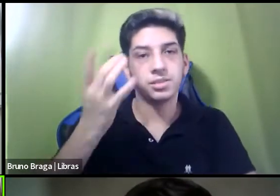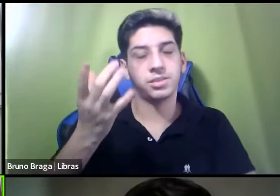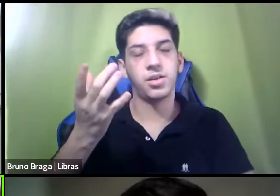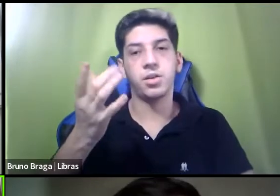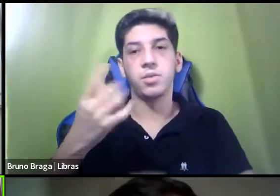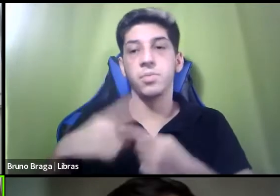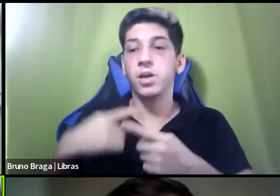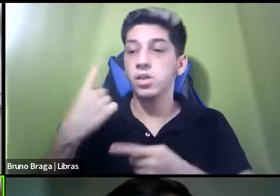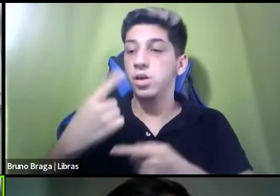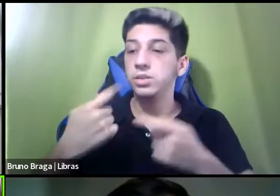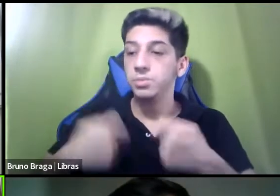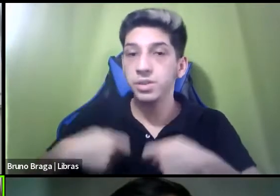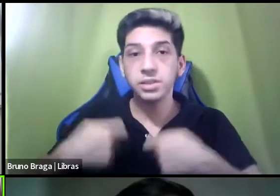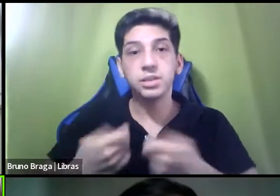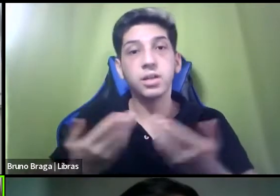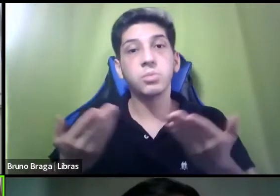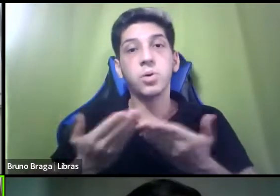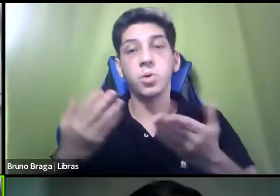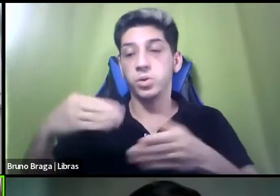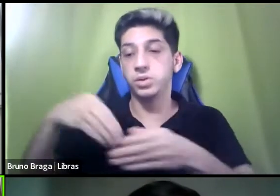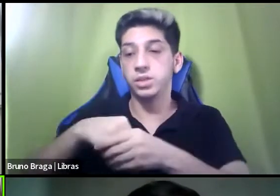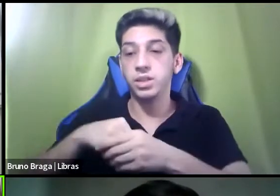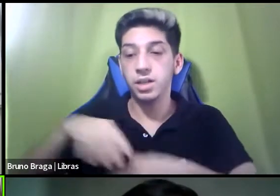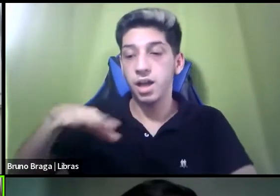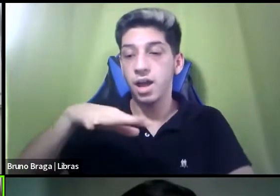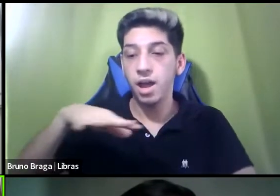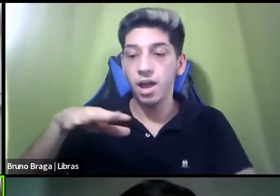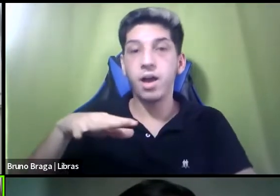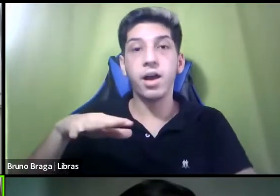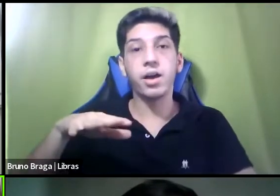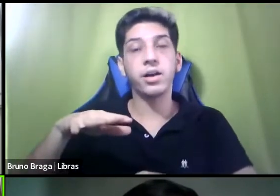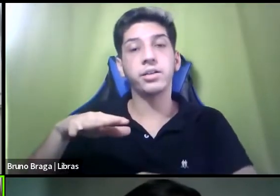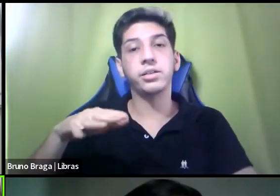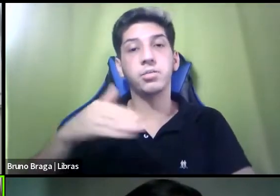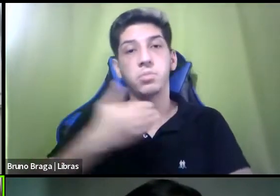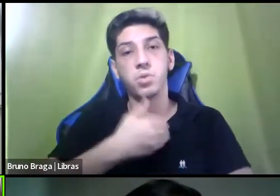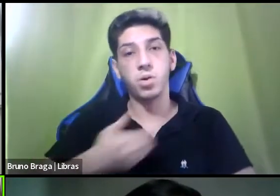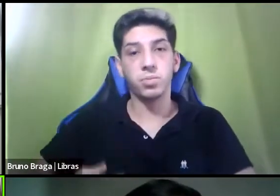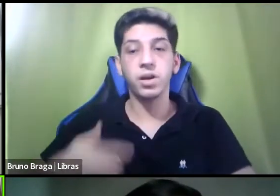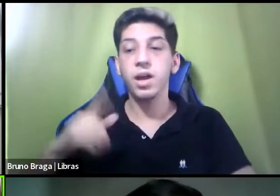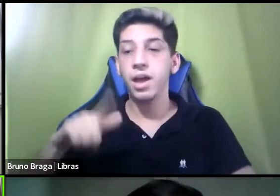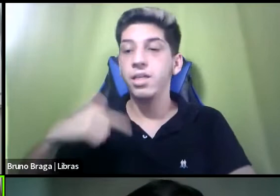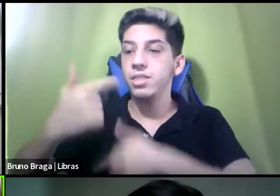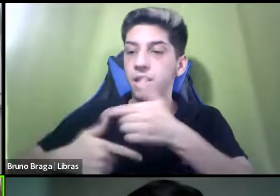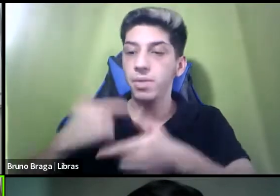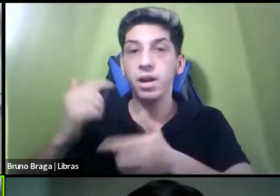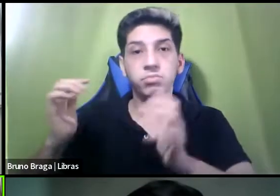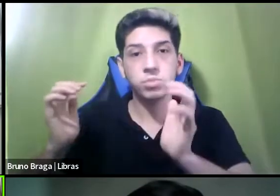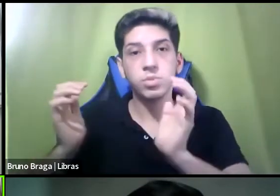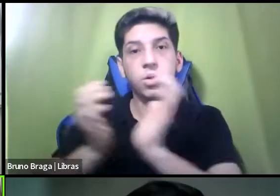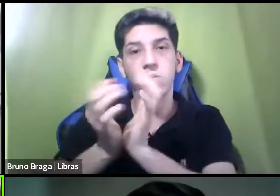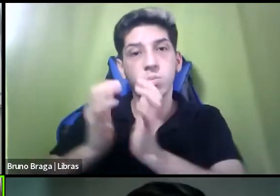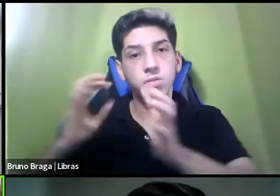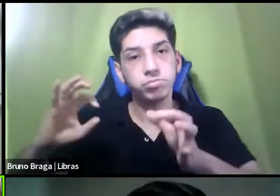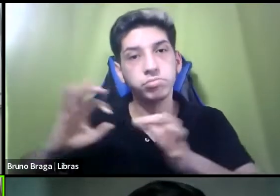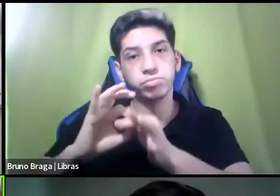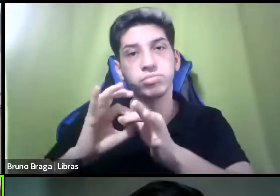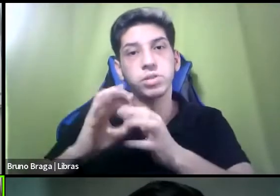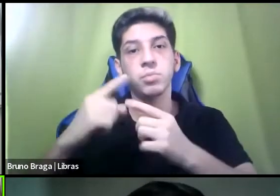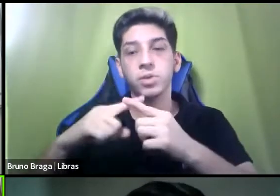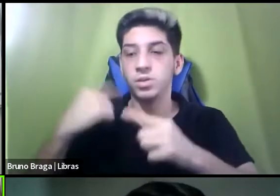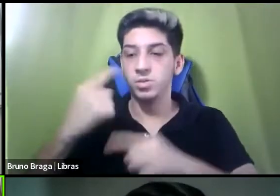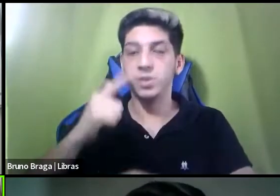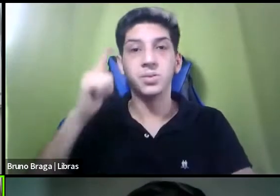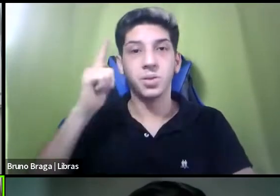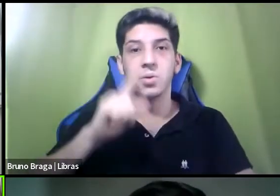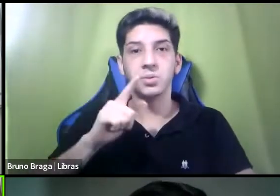precisamos hoje dentro do serviço público é trabalhar em rede, trabalhar em fluxos para que a gente consiga fazer